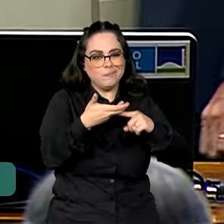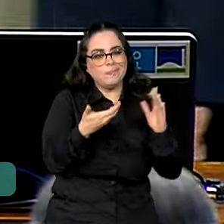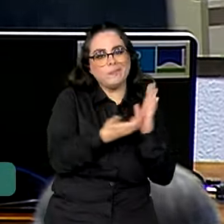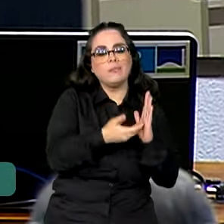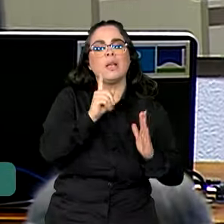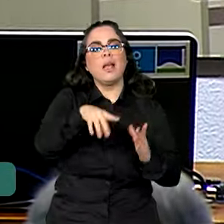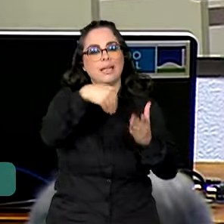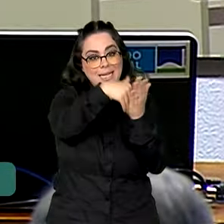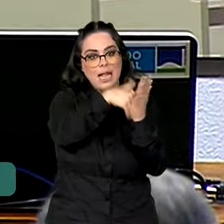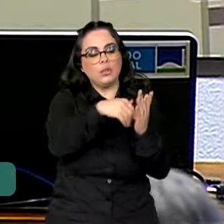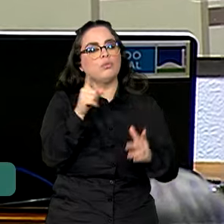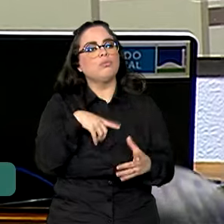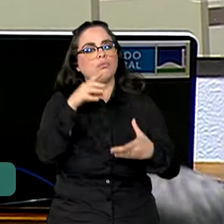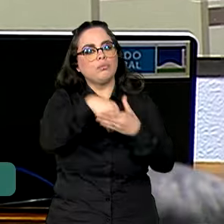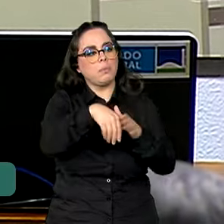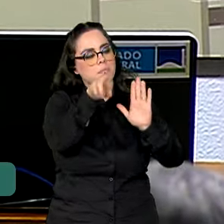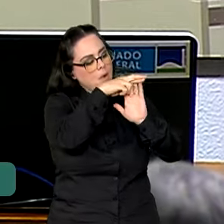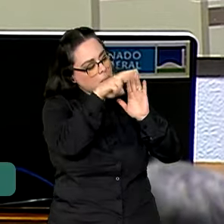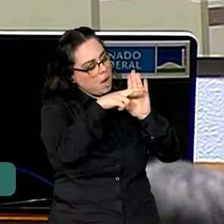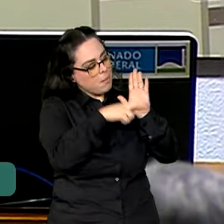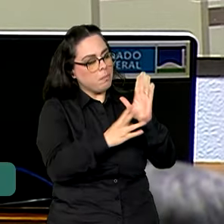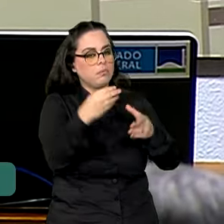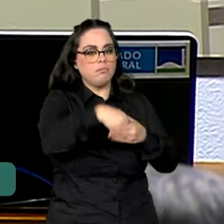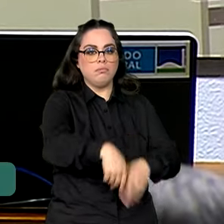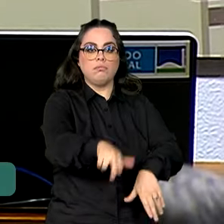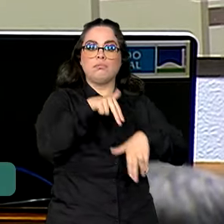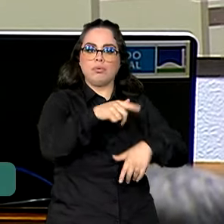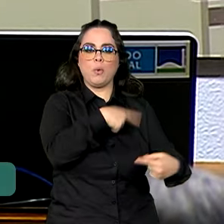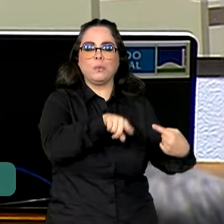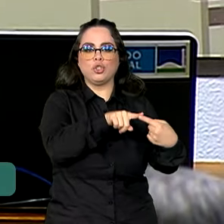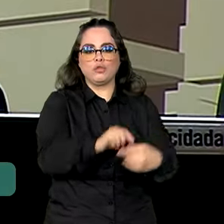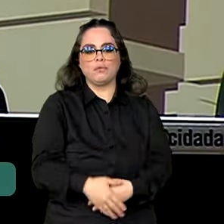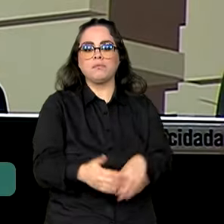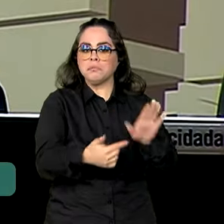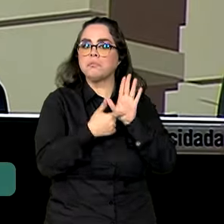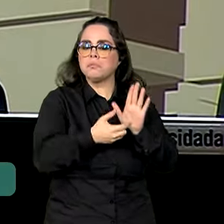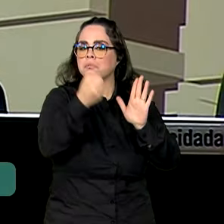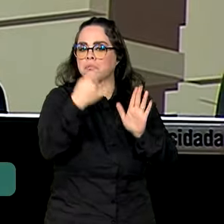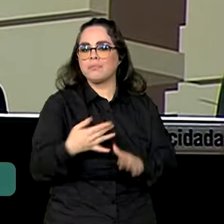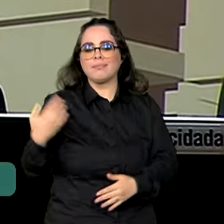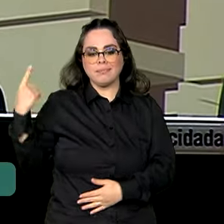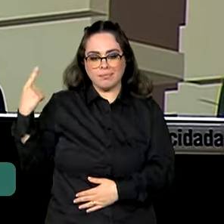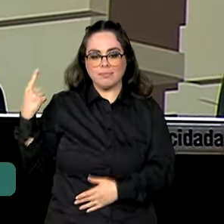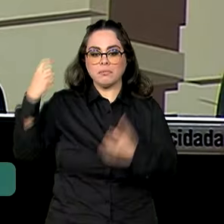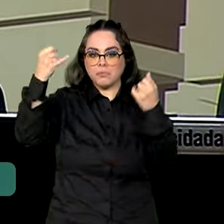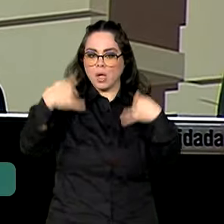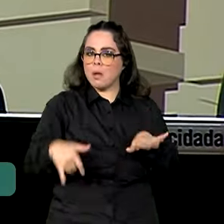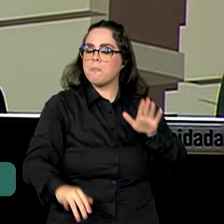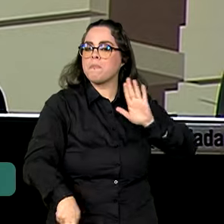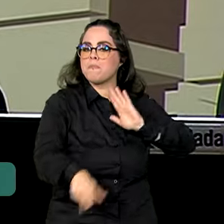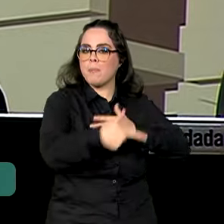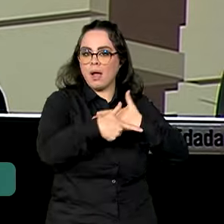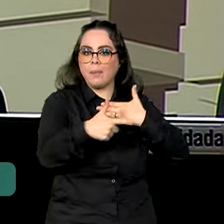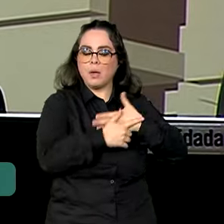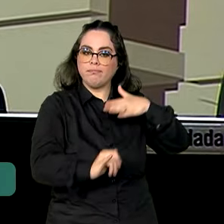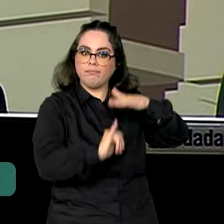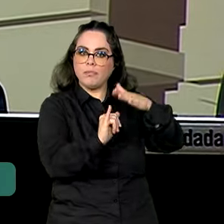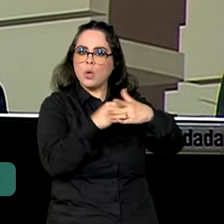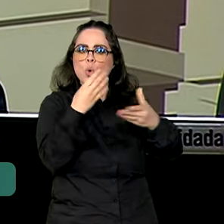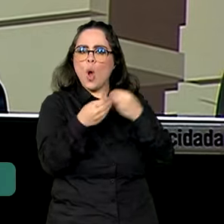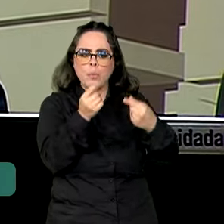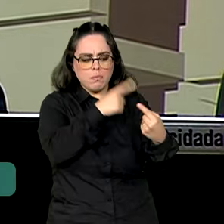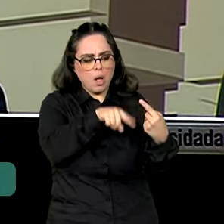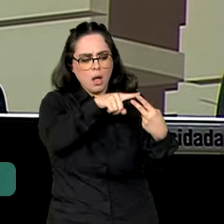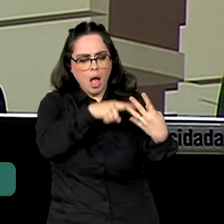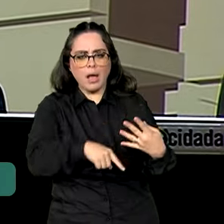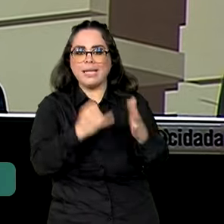protocolo para exercer a função. Em sua apresentação inicial, destacou o papel da instituição no cumprimento do sistema de metas